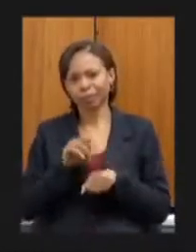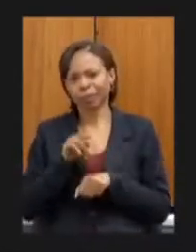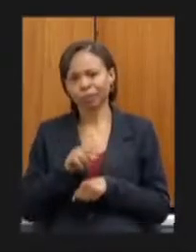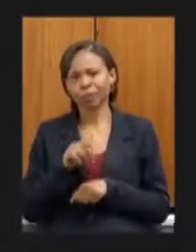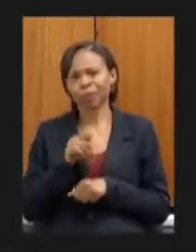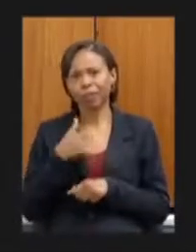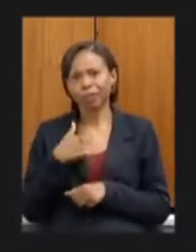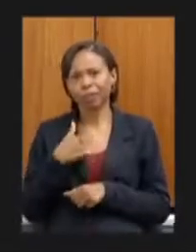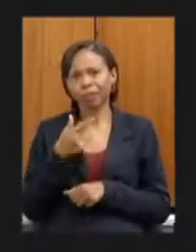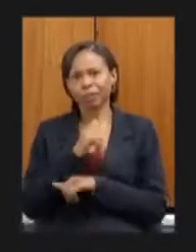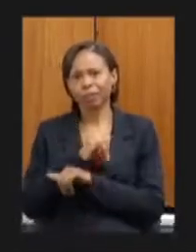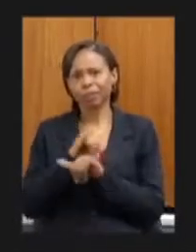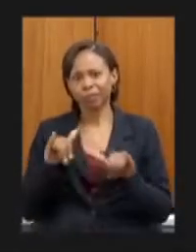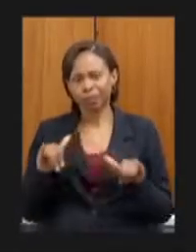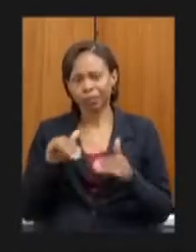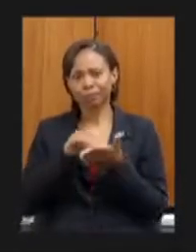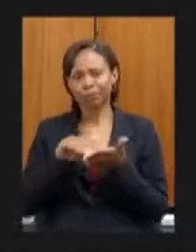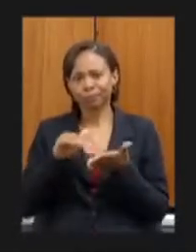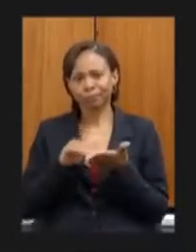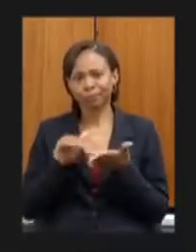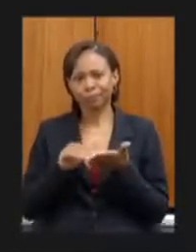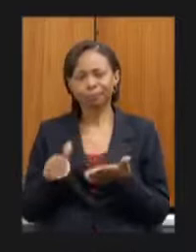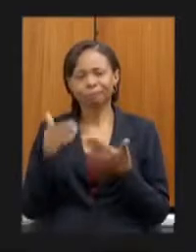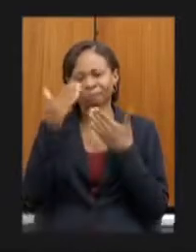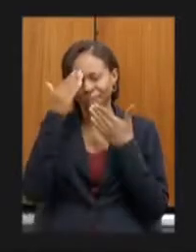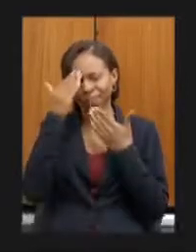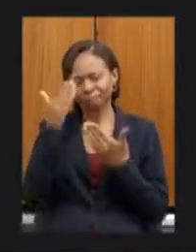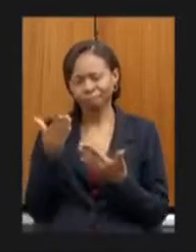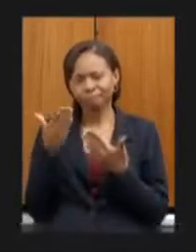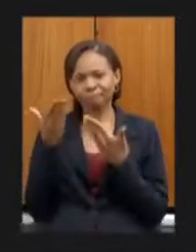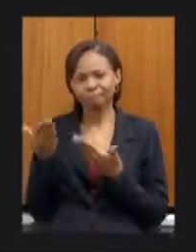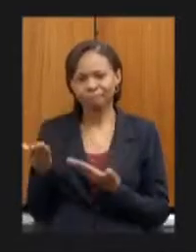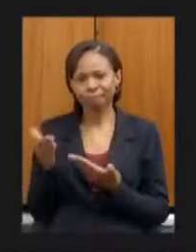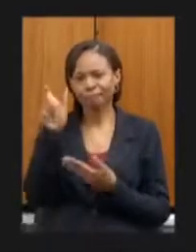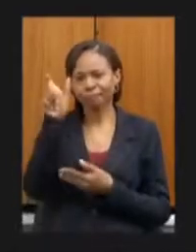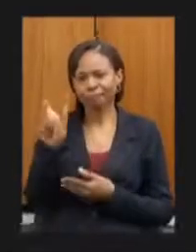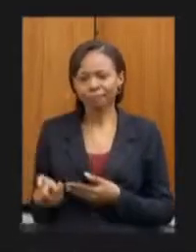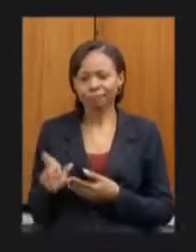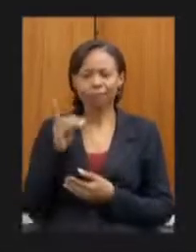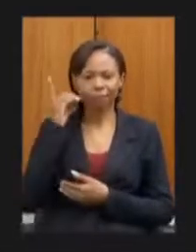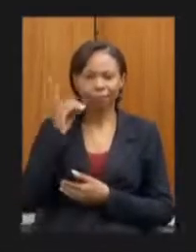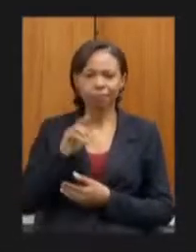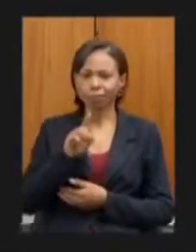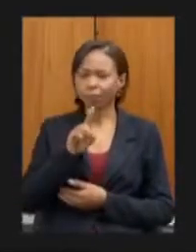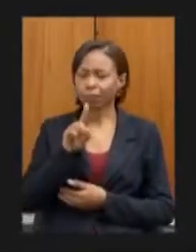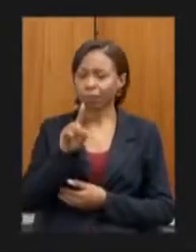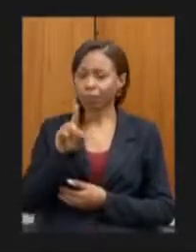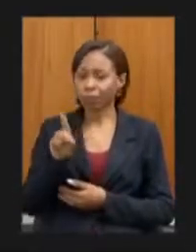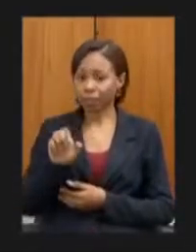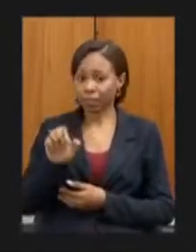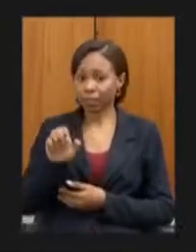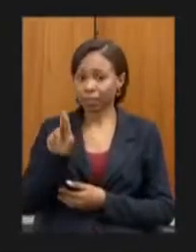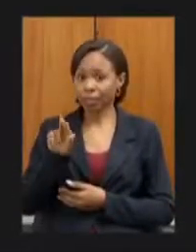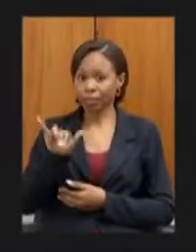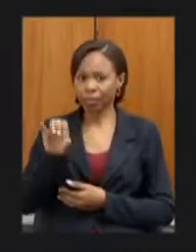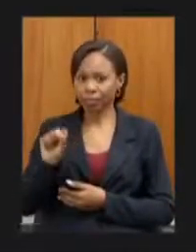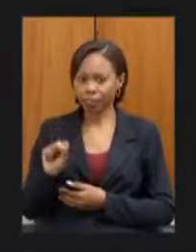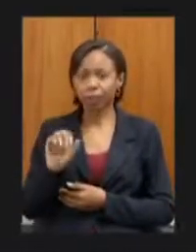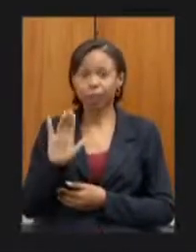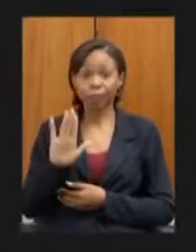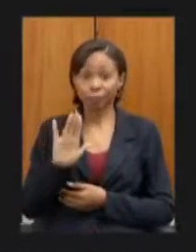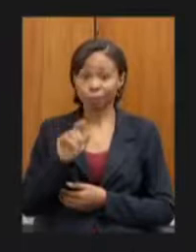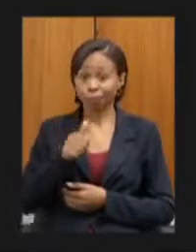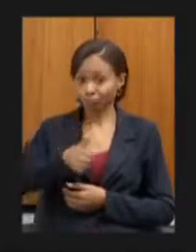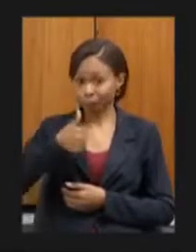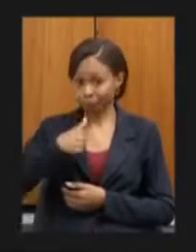secretários agradecer muito as palavras do deputado José Reis primeiro me justificar porque